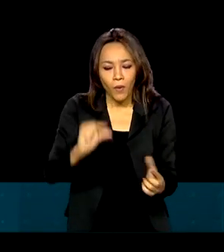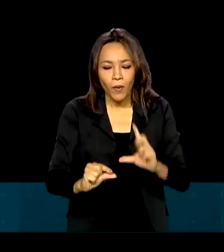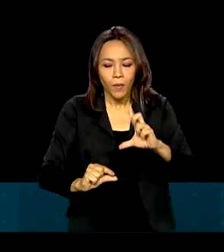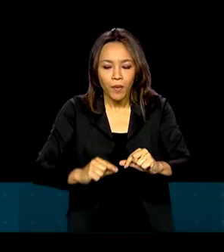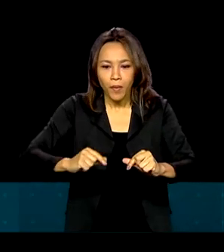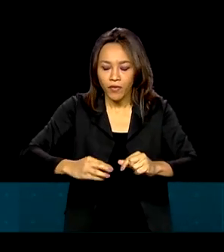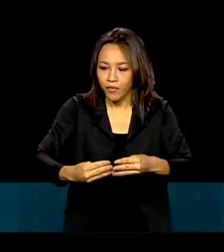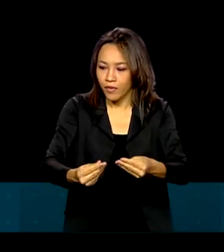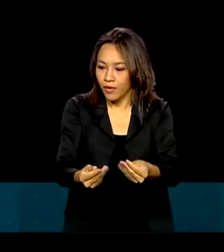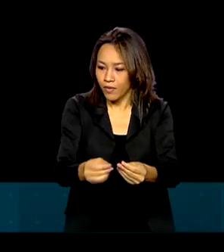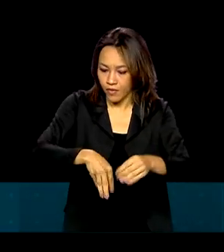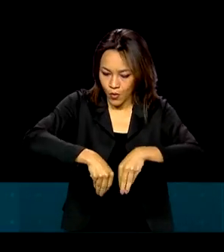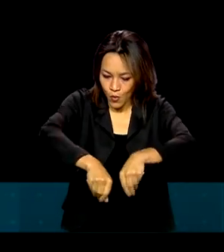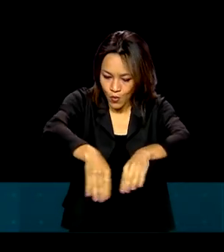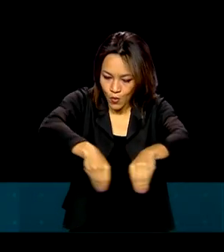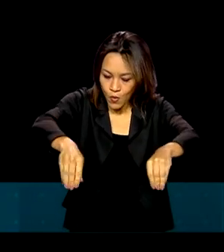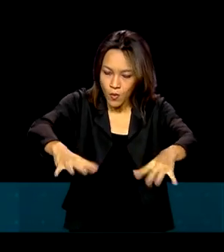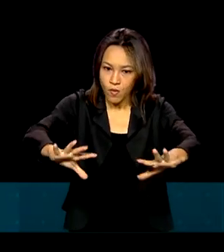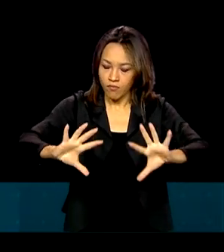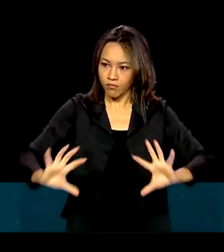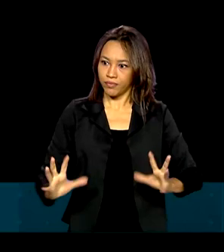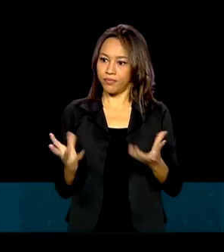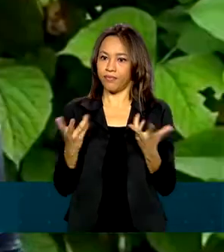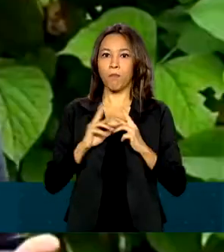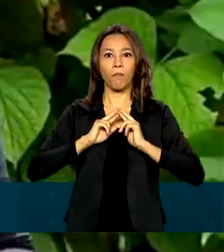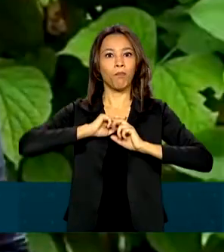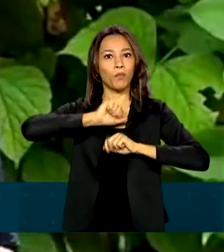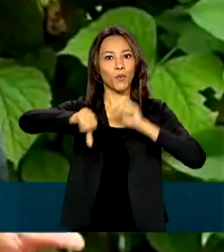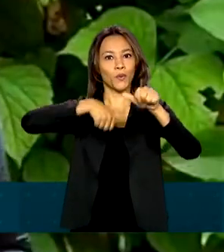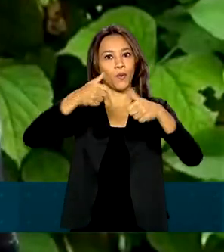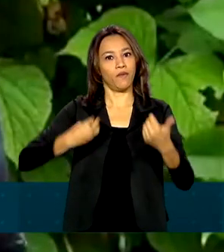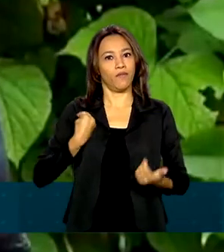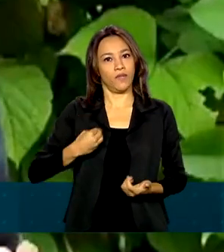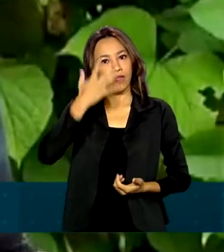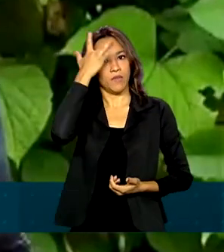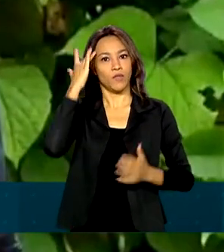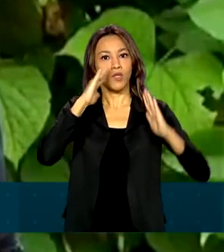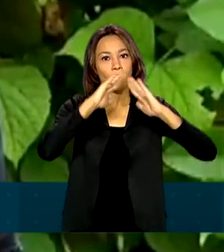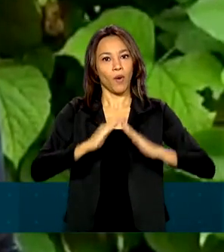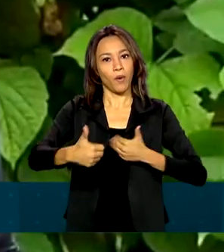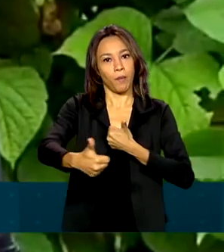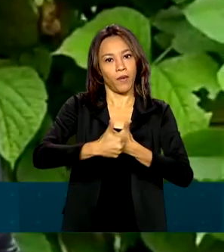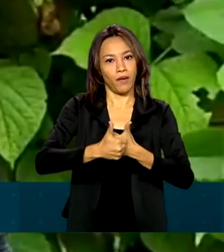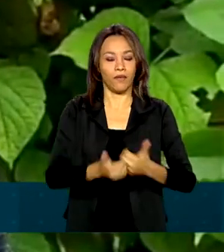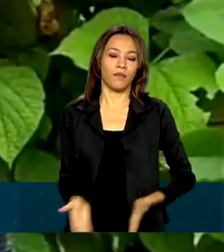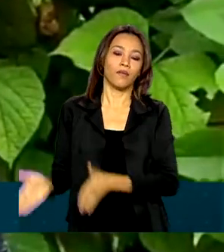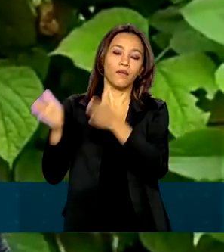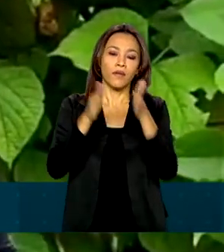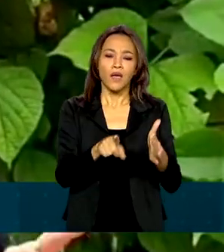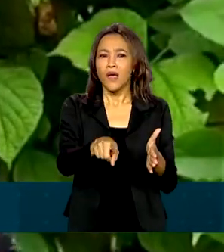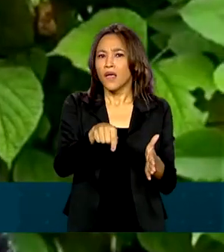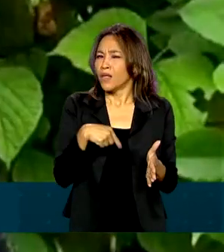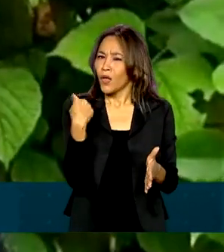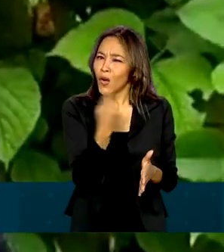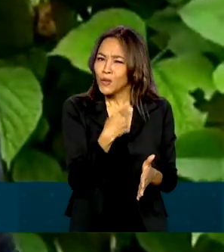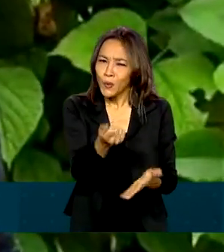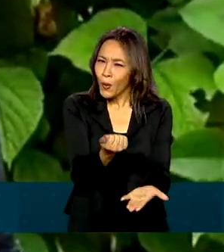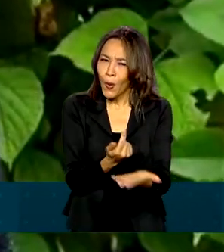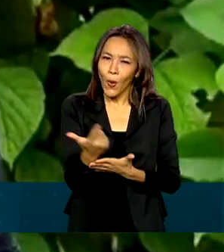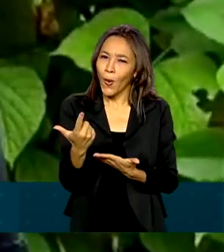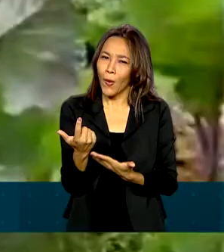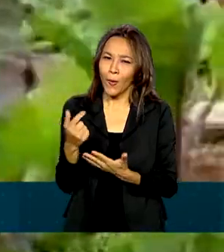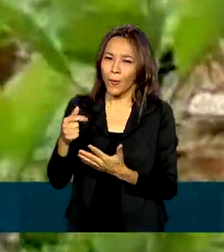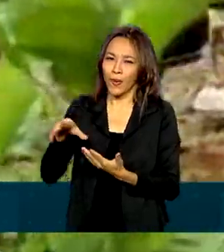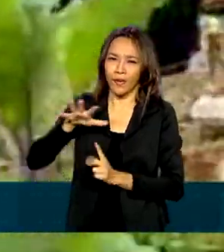local ganhou vida e mudou a rotina de quem mora por lá. Primeiro, a economia que a gente não compra no mercado e principalmente a gente tem